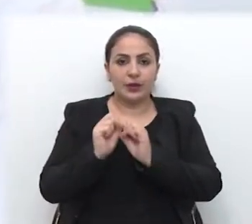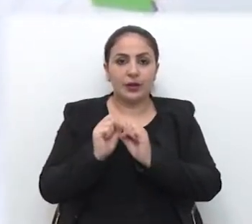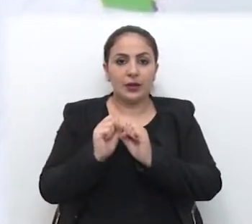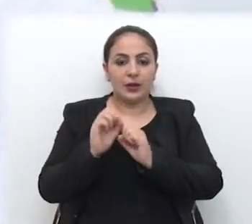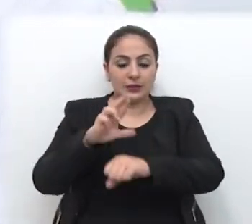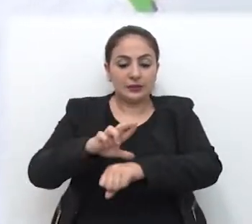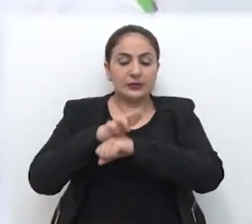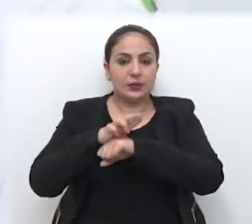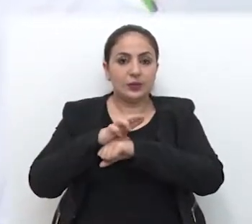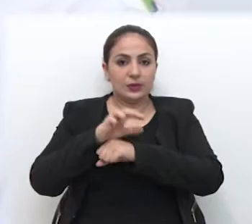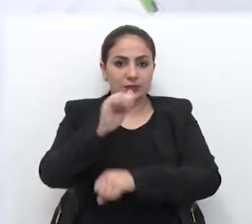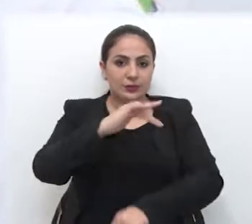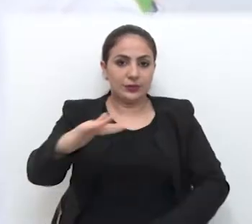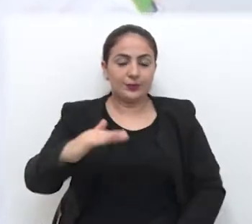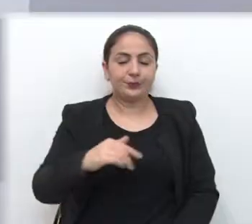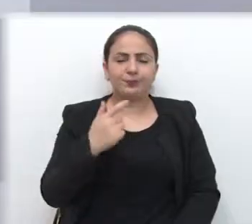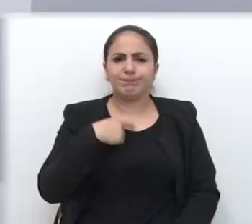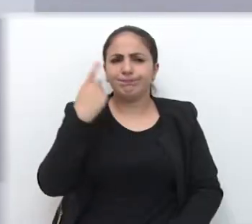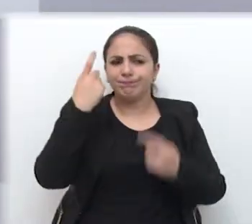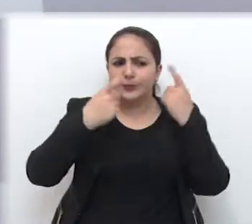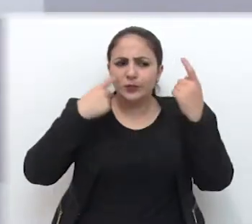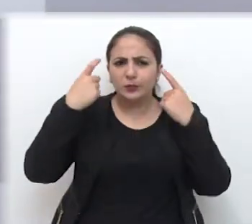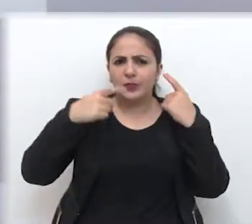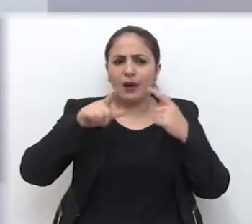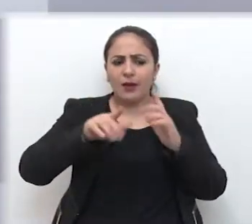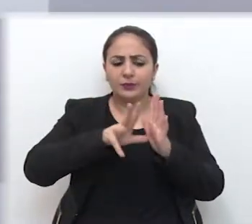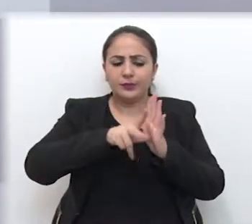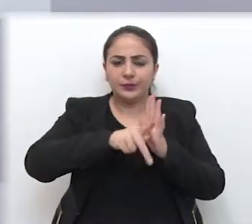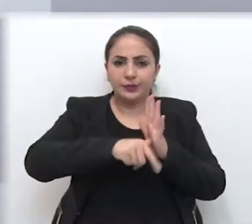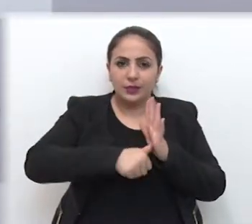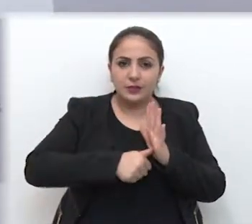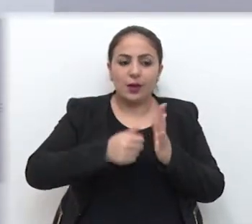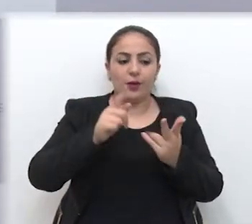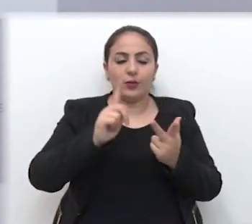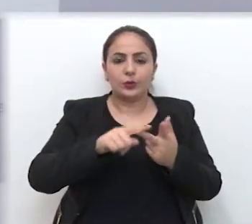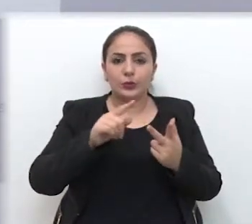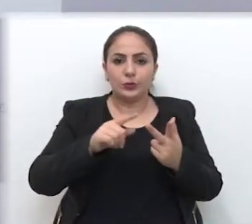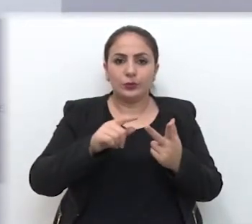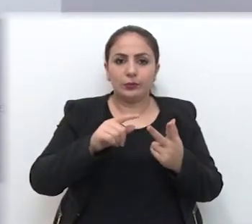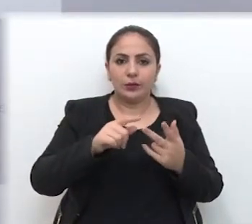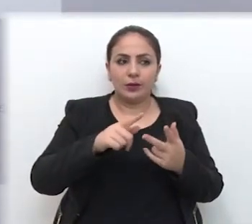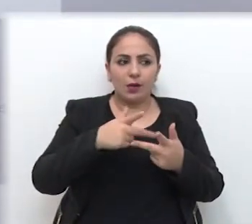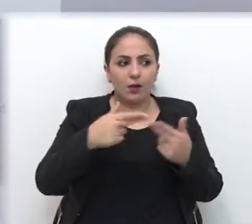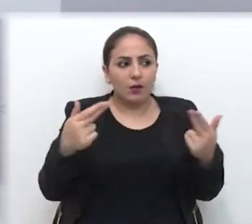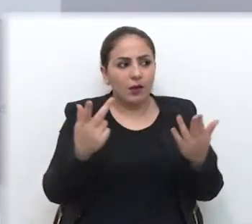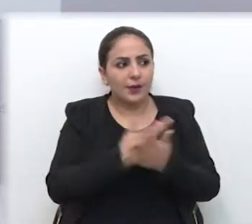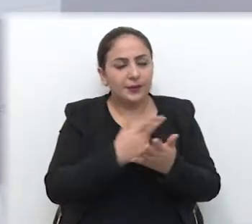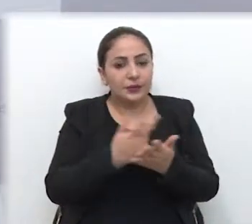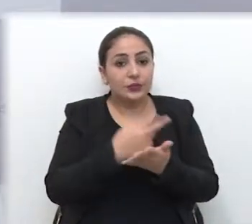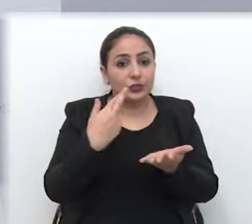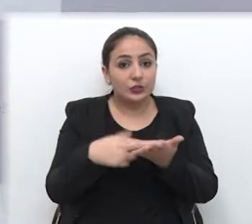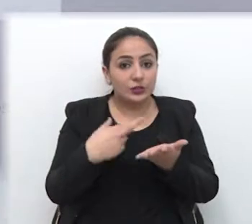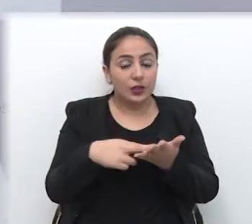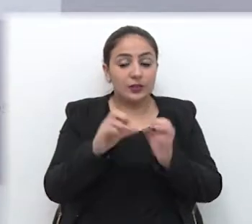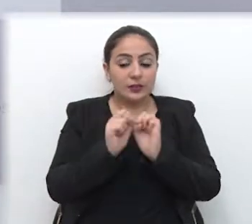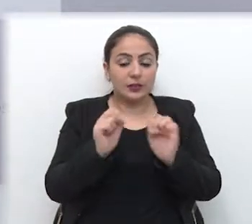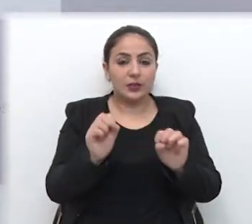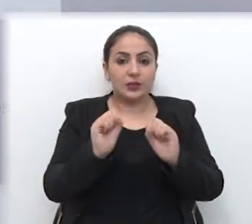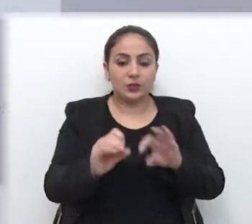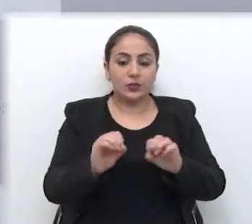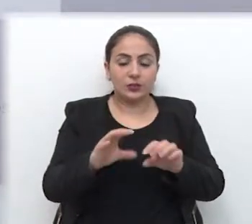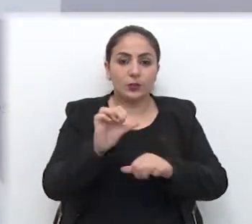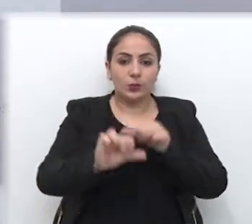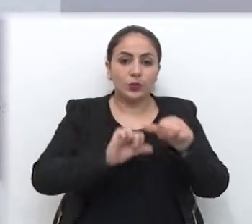na segurança dos educandários. A preocupação vem dos assaltos, dos arrombamentos, das ocorrências. A Secretaria da